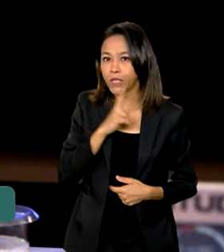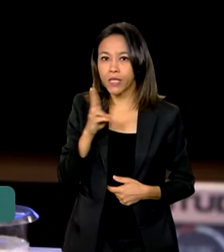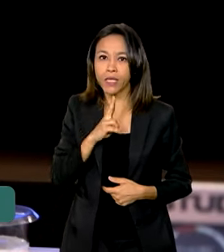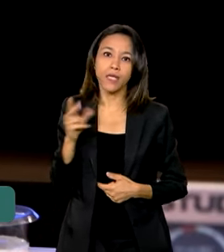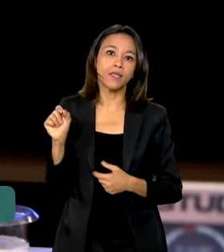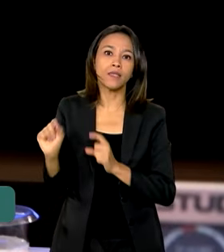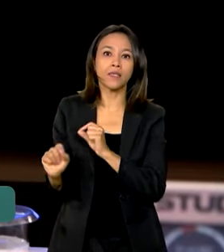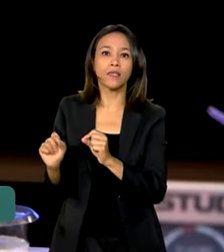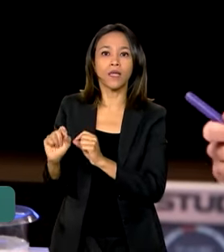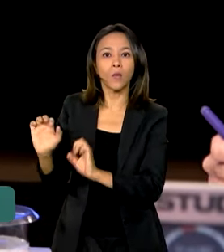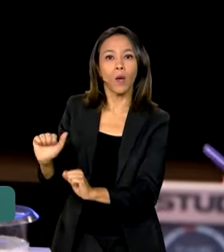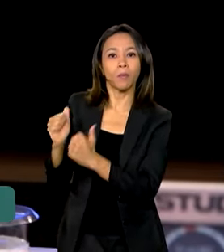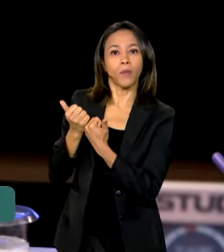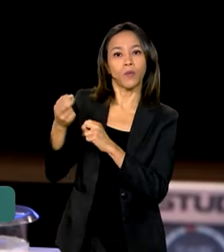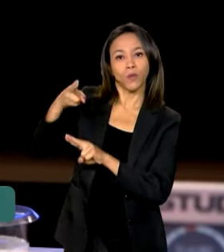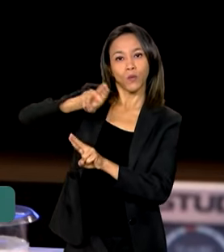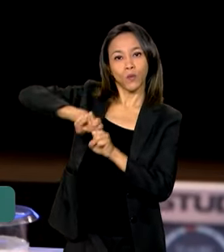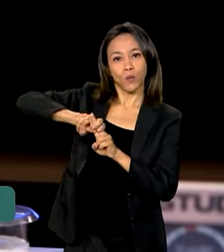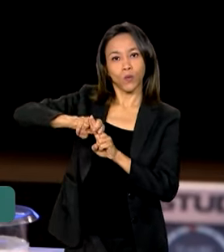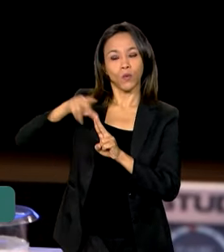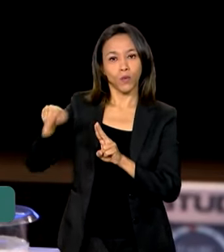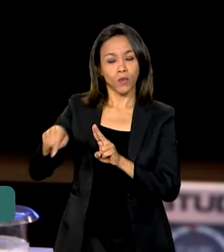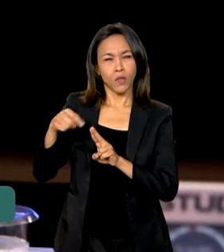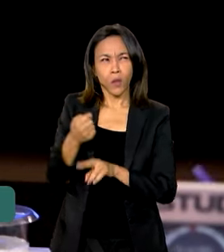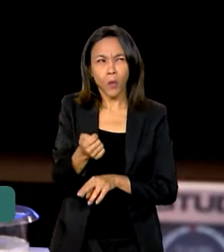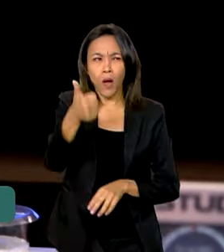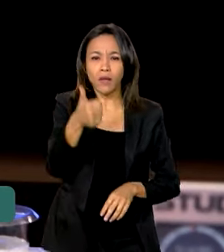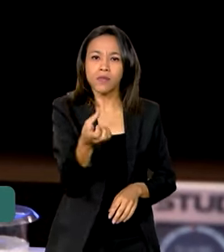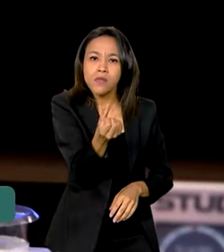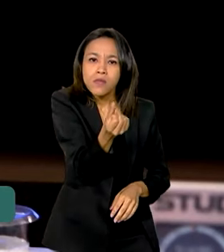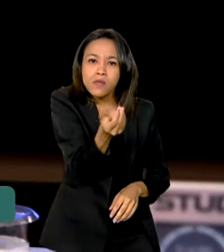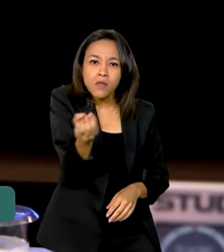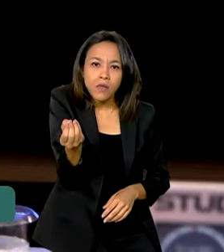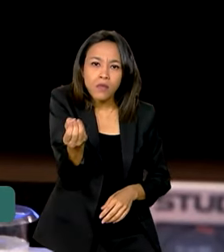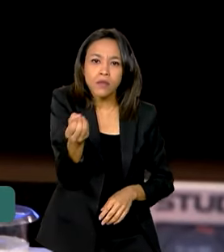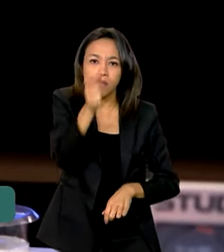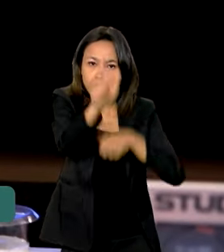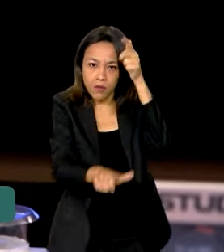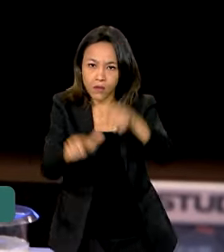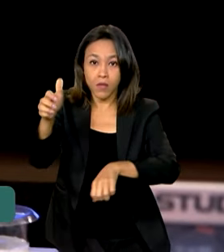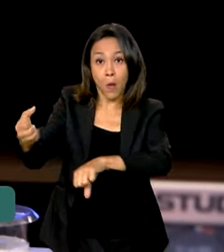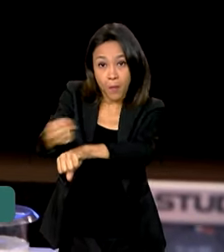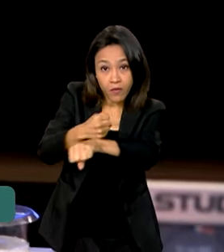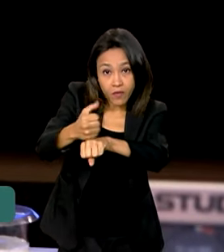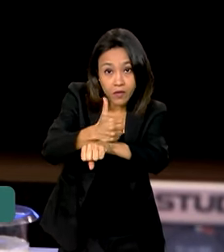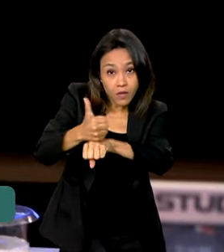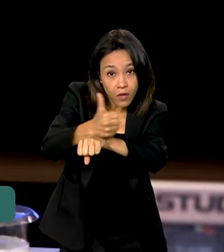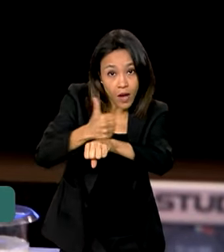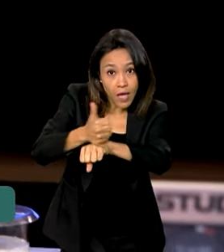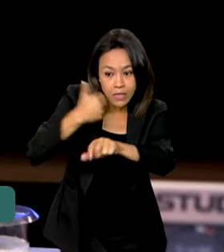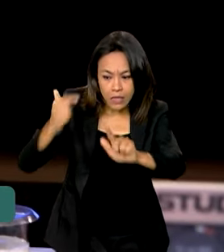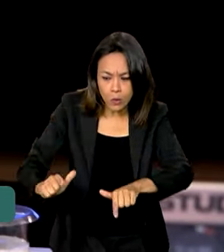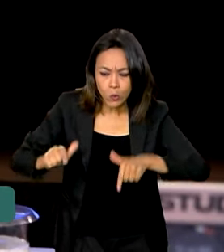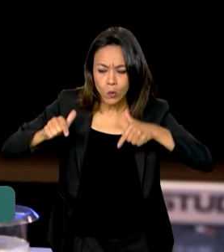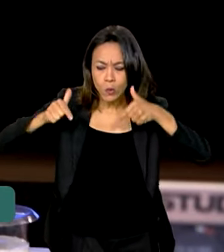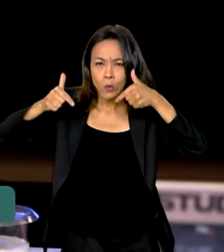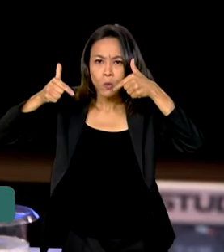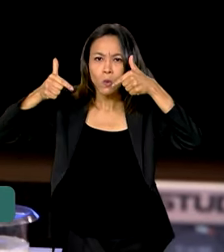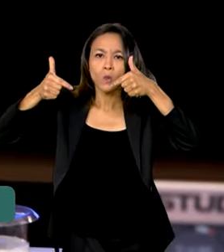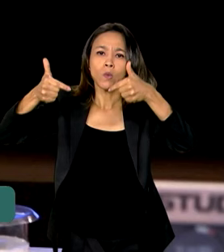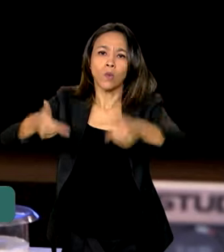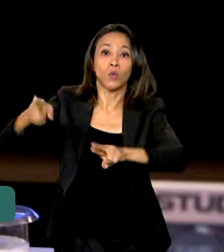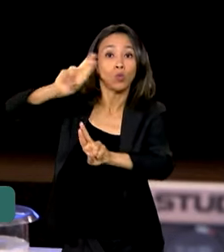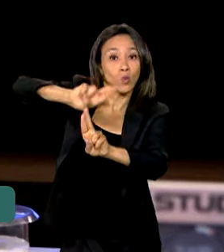Nacional do SUS, quase 600 profissionais atuando diretamente. A Força Nacional do SUS